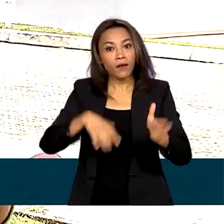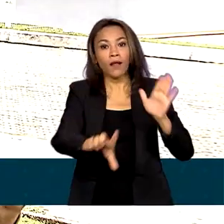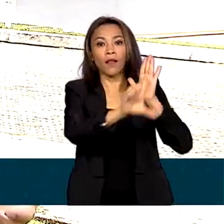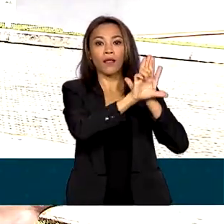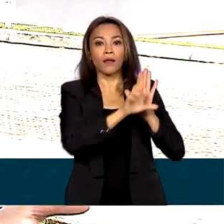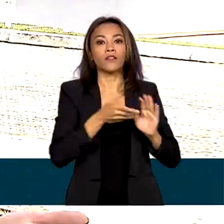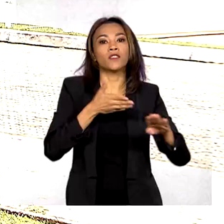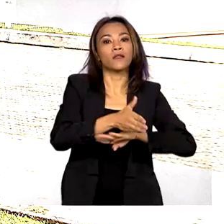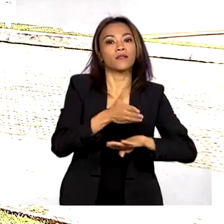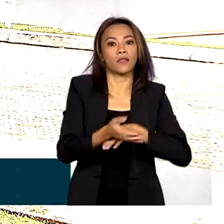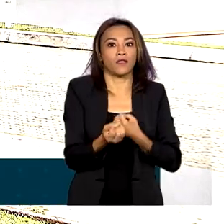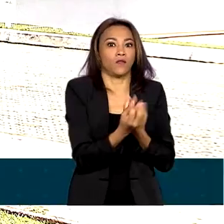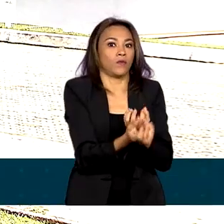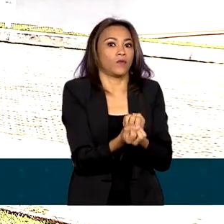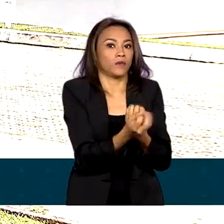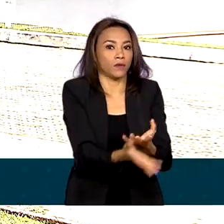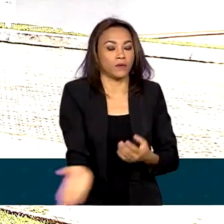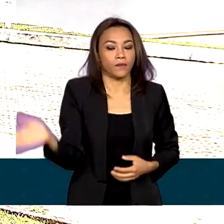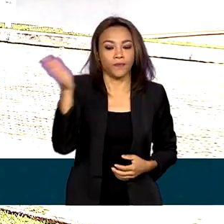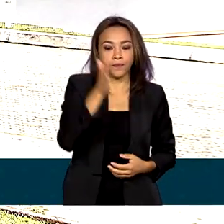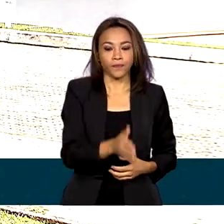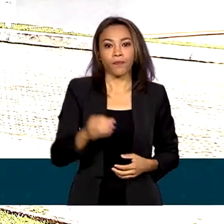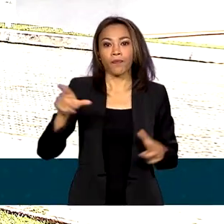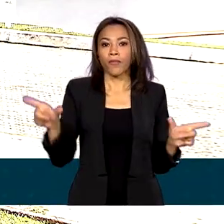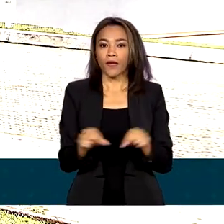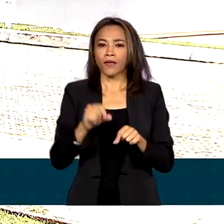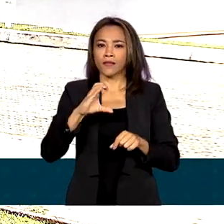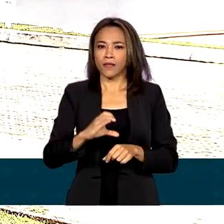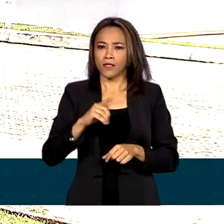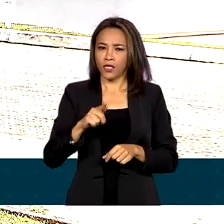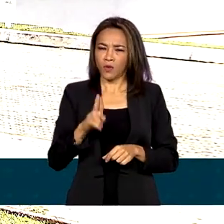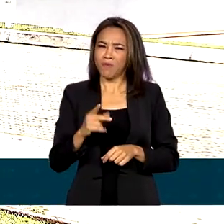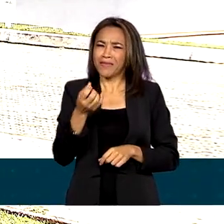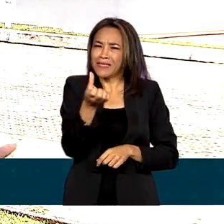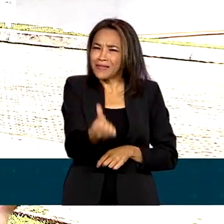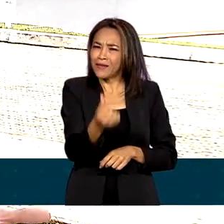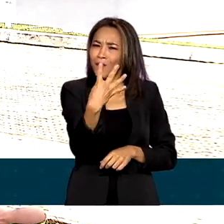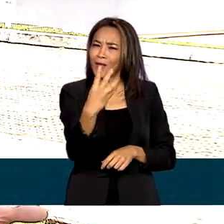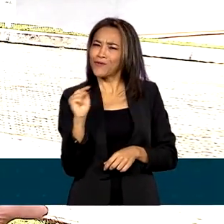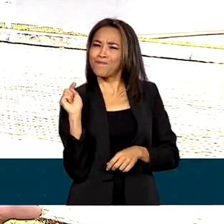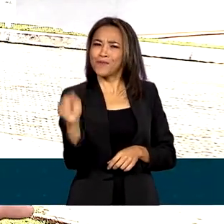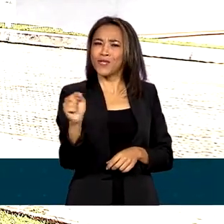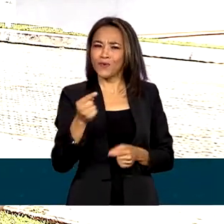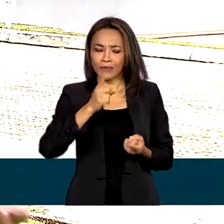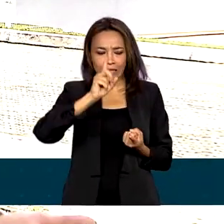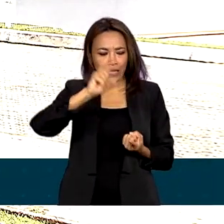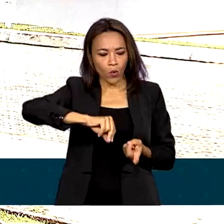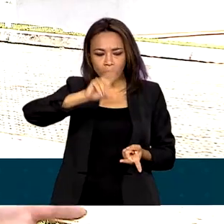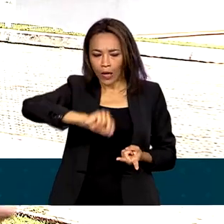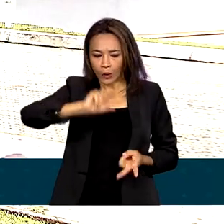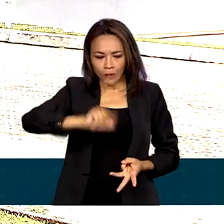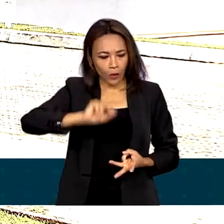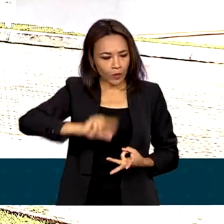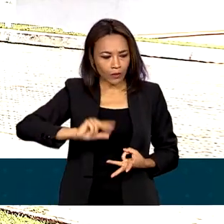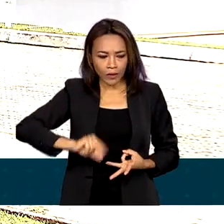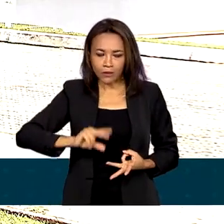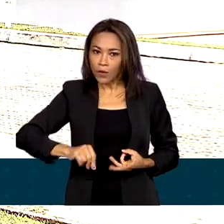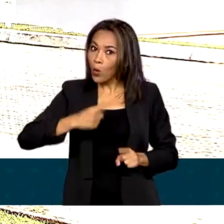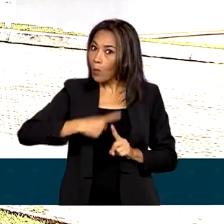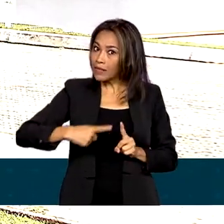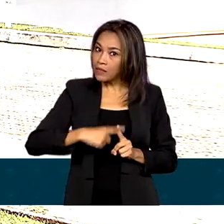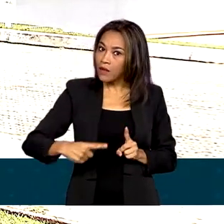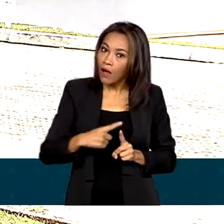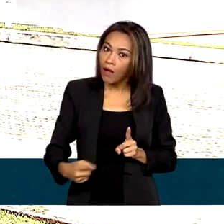CGU trabalhou com um universo de 64 mil pedidos de acesso à informação negados, de forma total ou parcial,